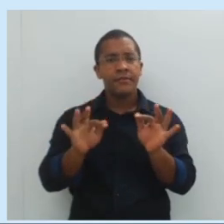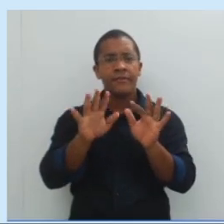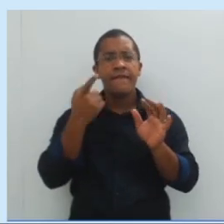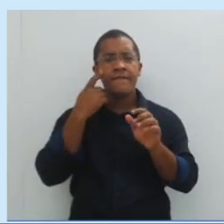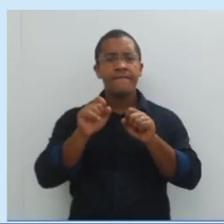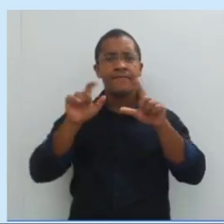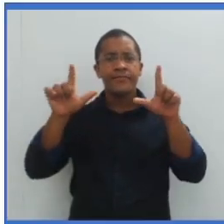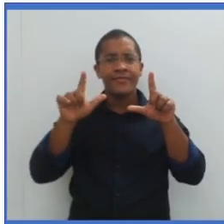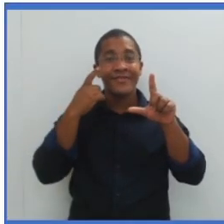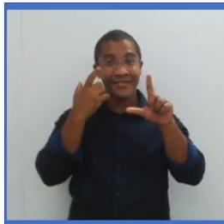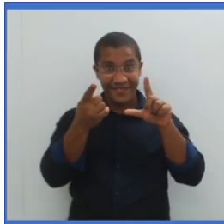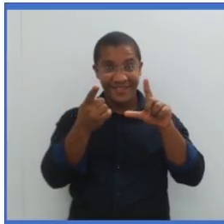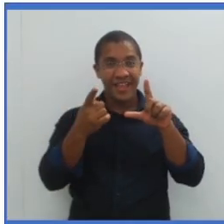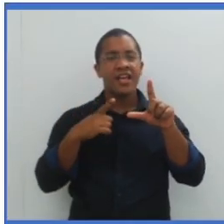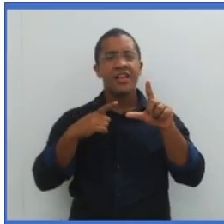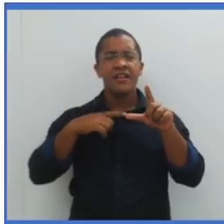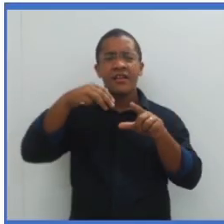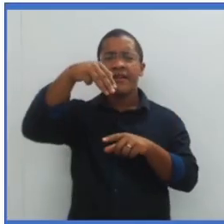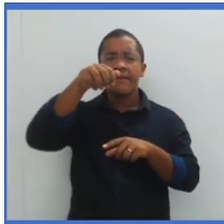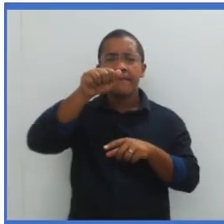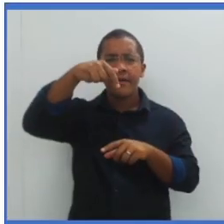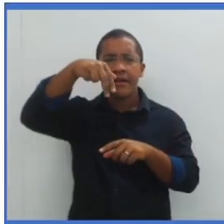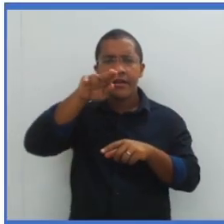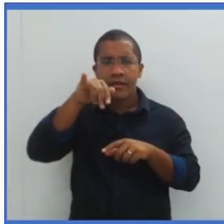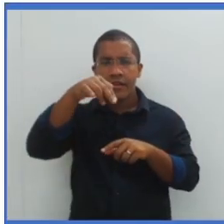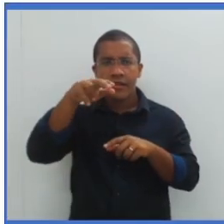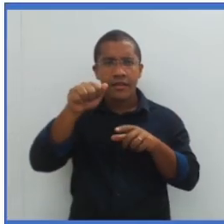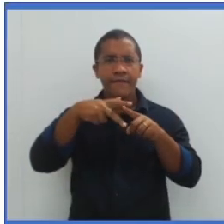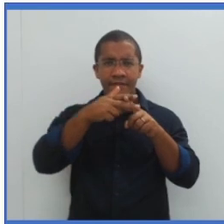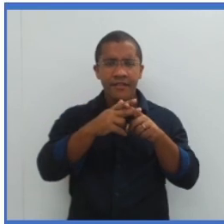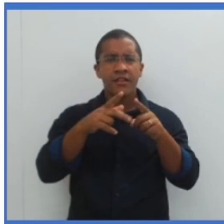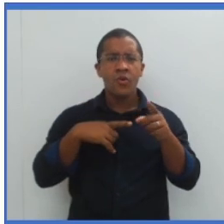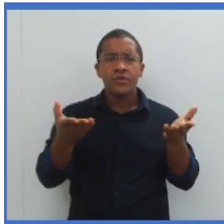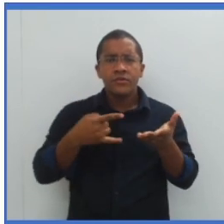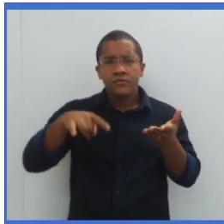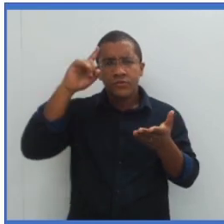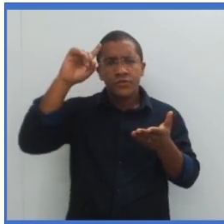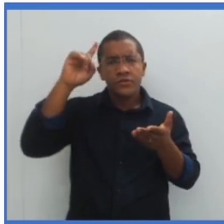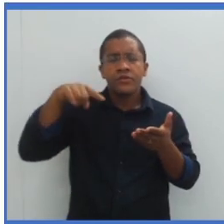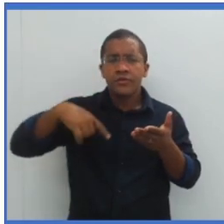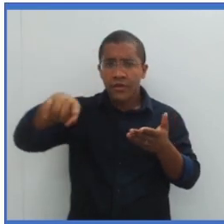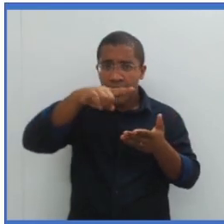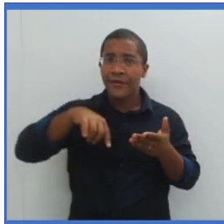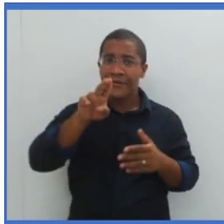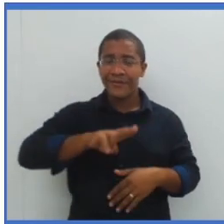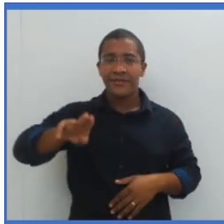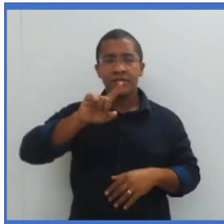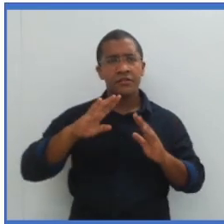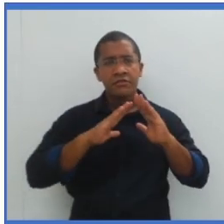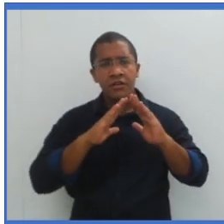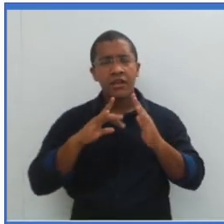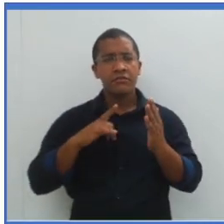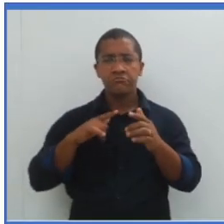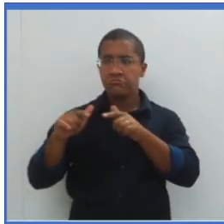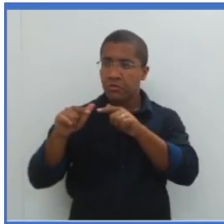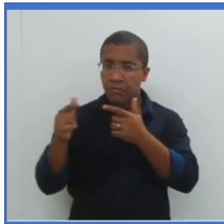conforme a imagem, vocês estão vendo que a máquina está sendo utilizada no nosso dia a dia. É um instrumento que a gente tem